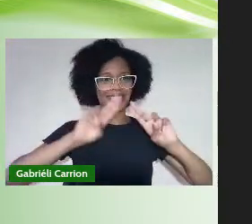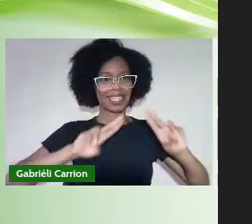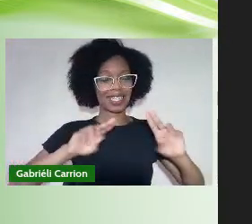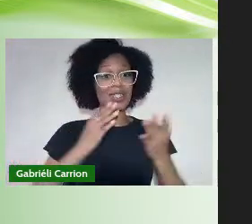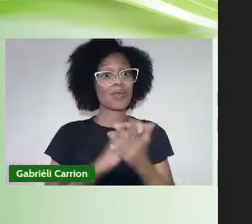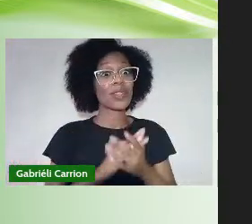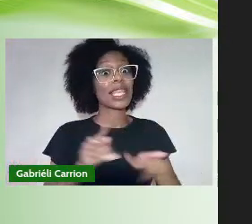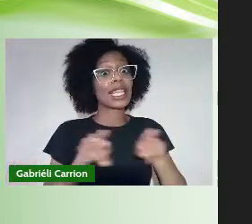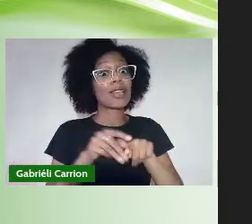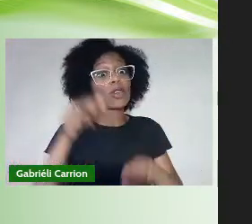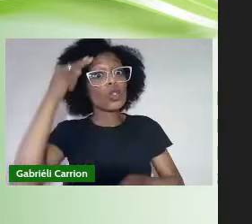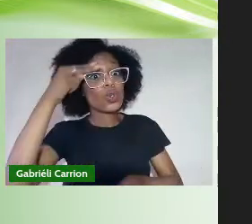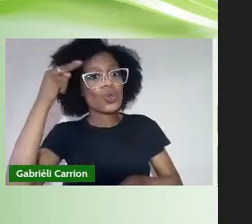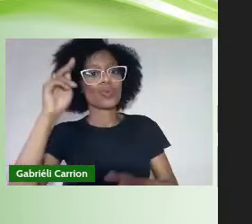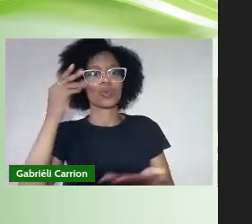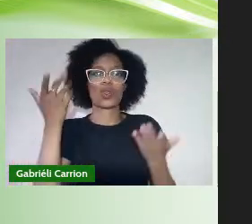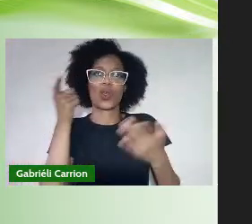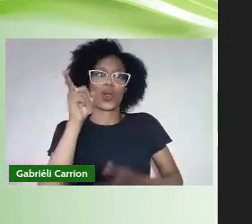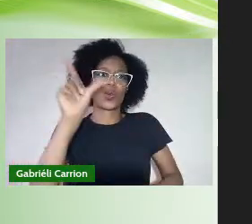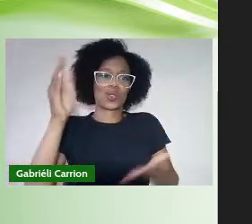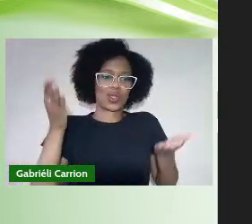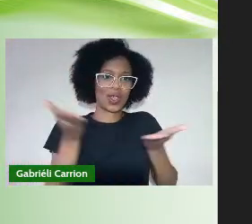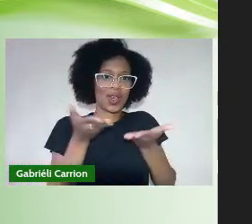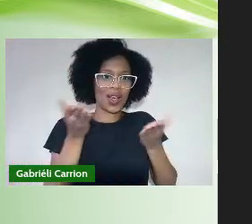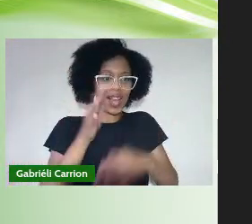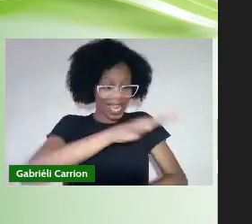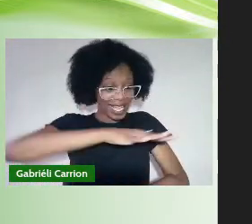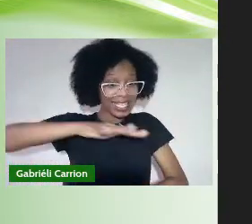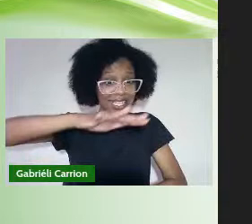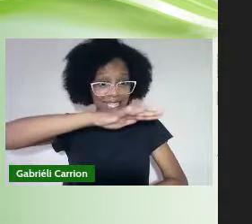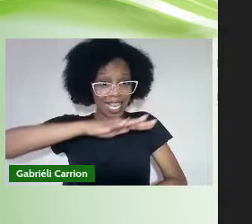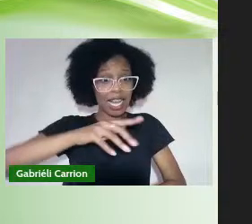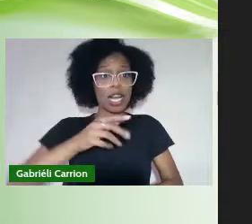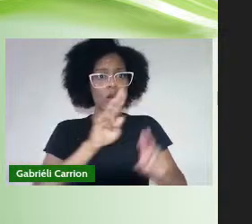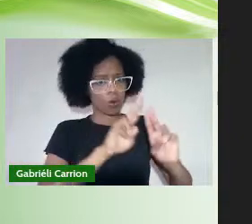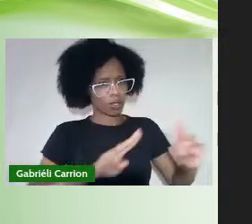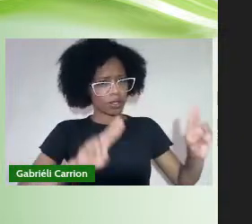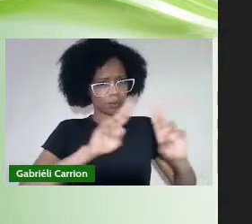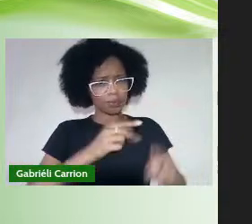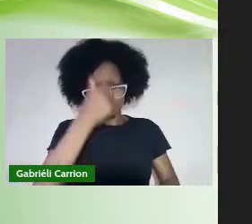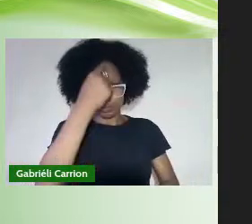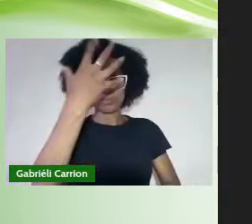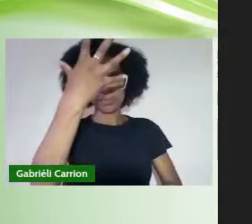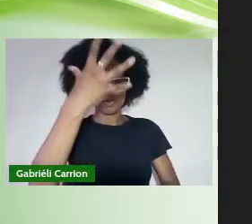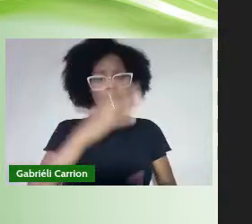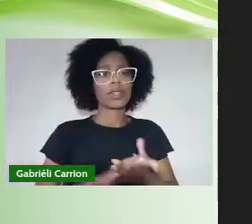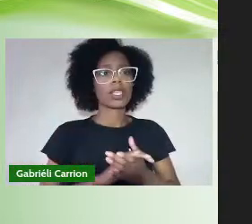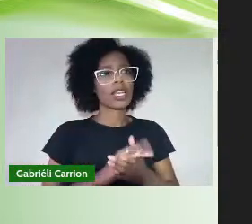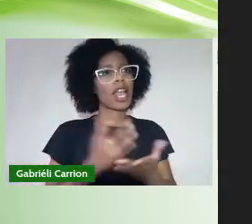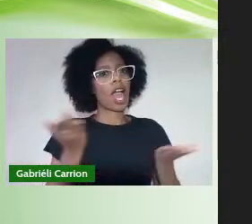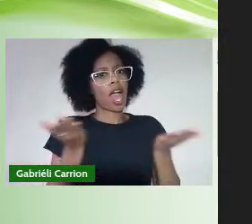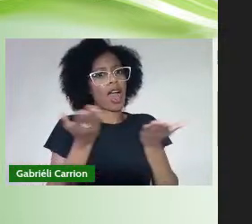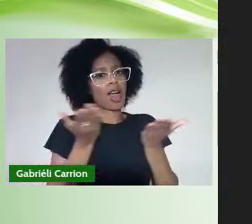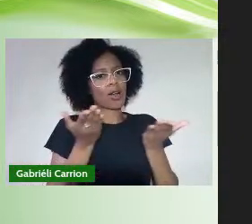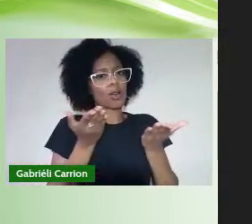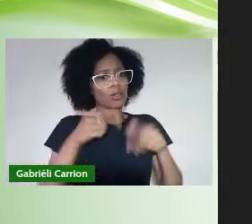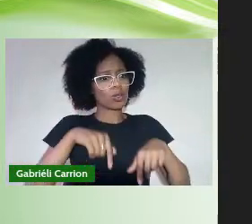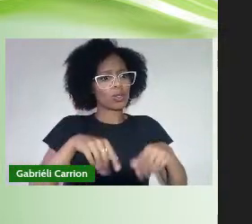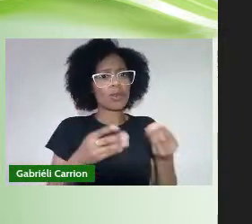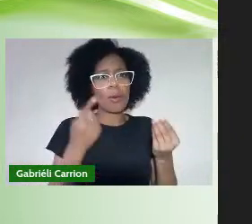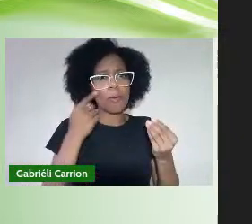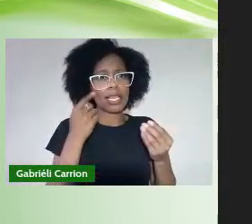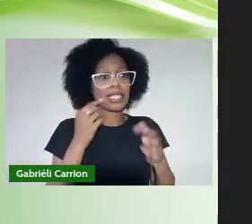Concretizado Nesta região A Universidade Federal Do Pampa Enraizada Numa extensa área